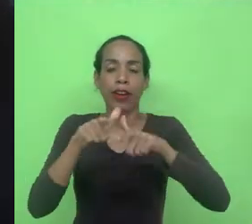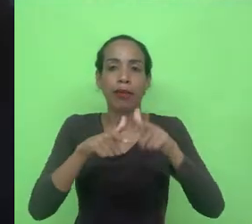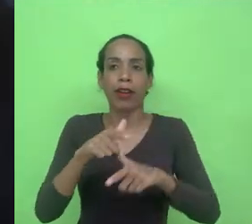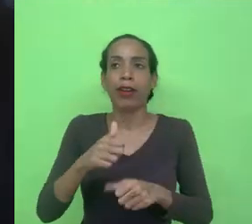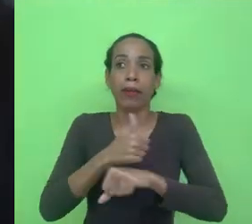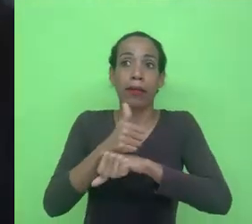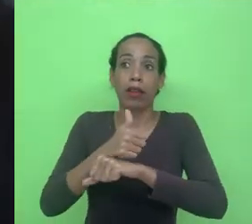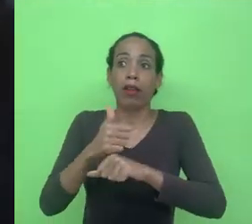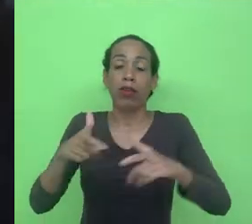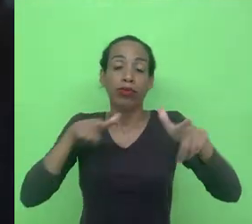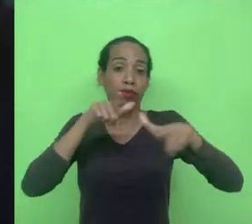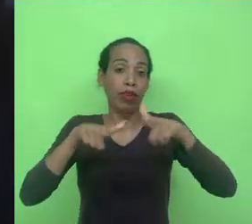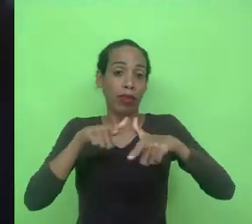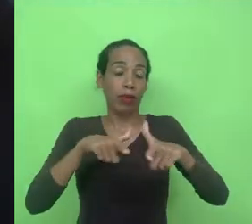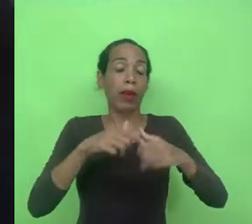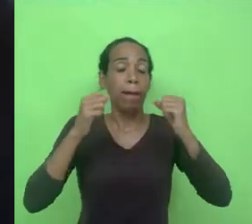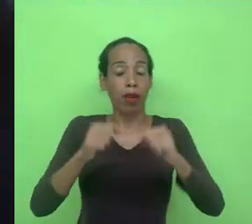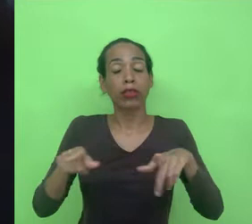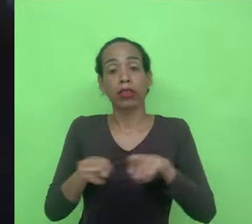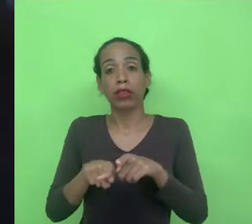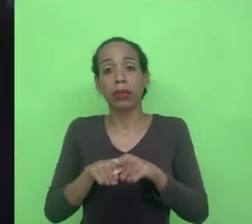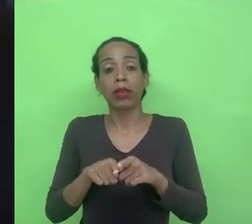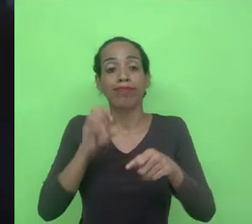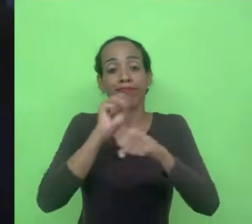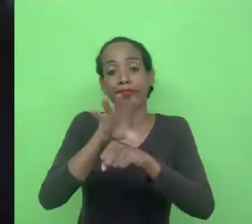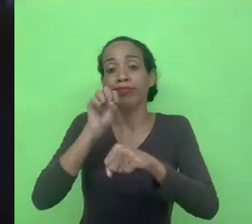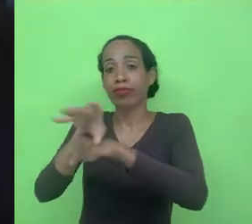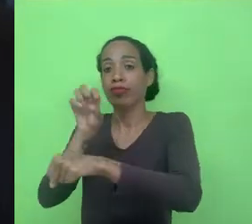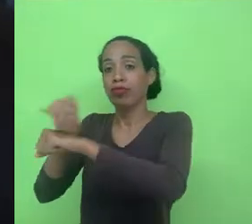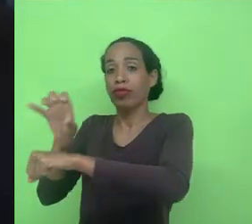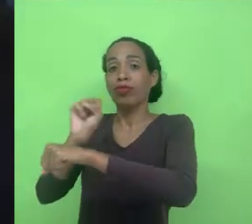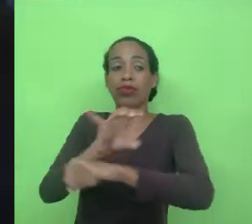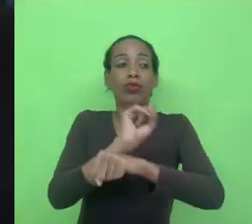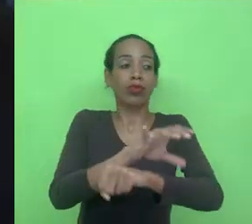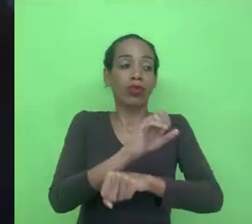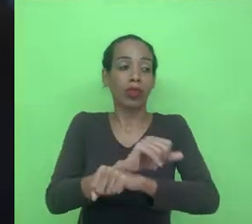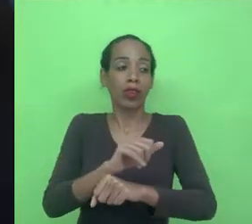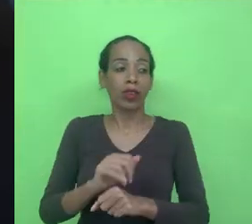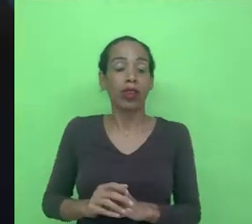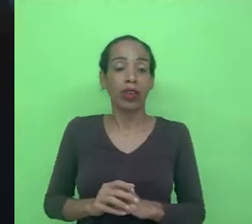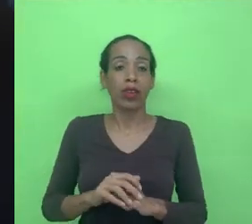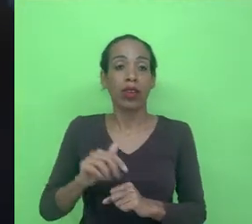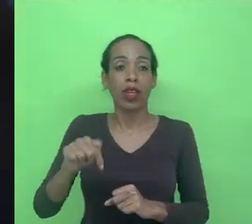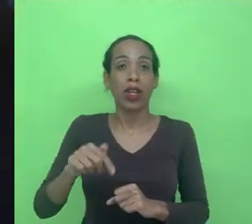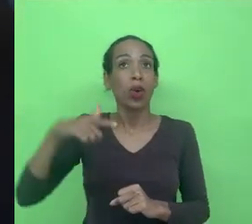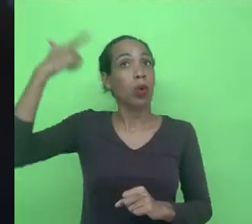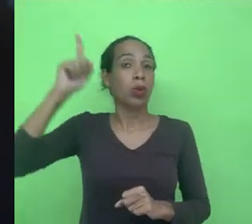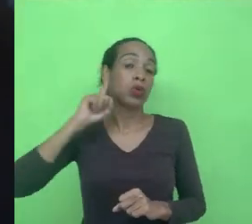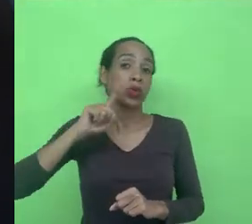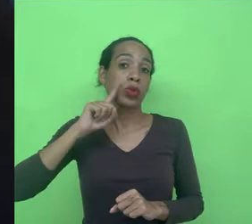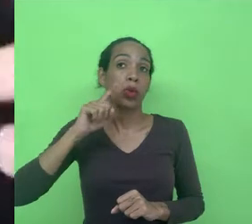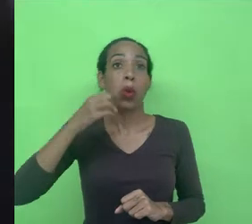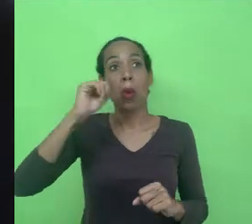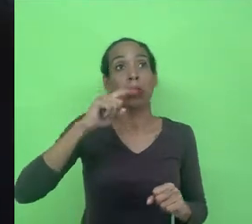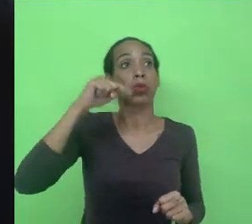trabalho mas podem também ainda estar mandando dados daqui para os Estados Unidos ou daqui para a China